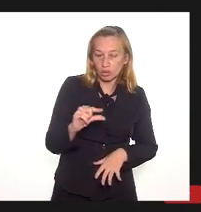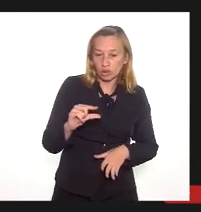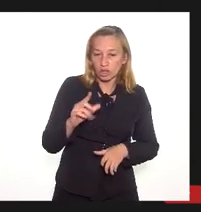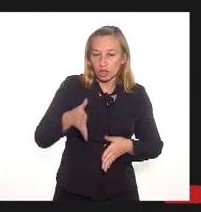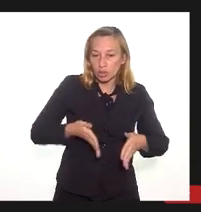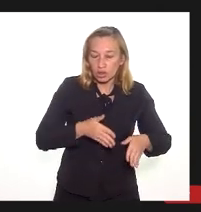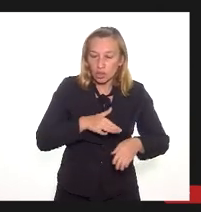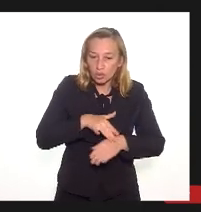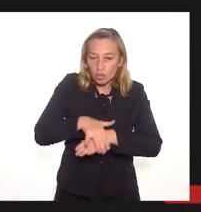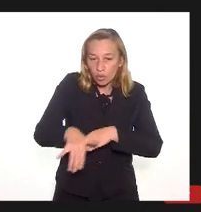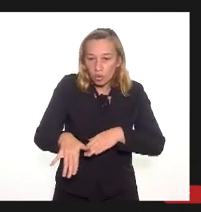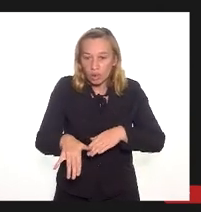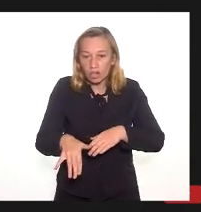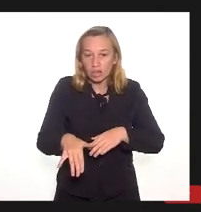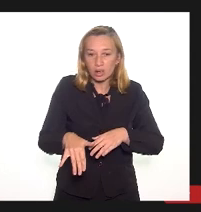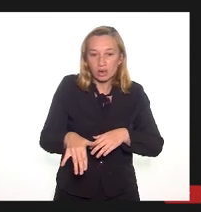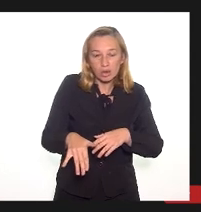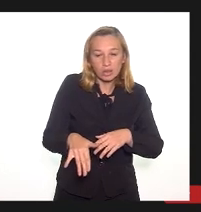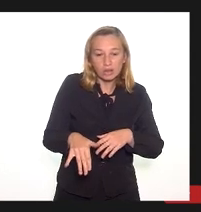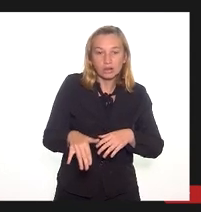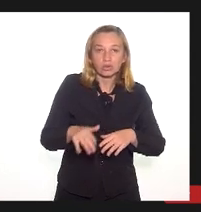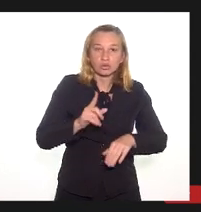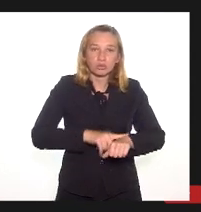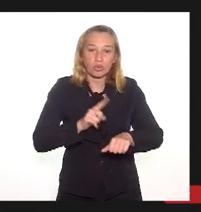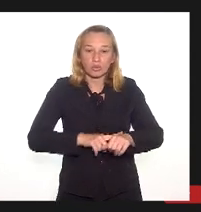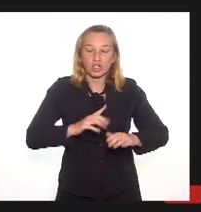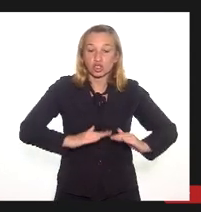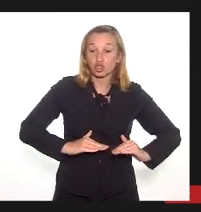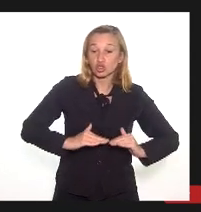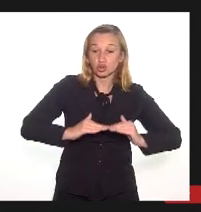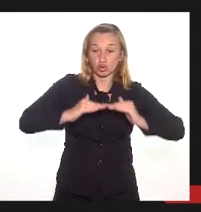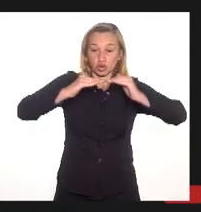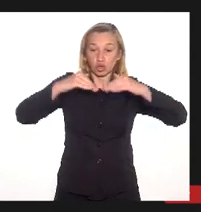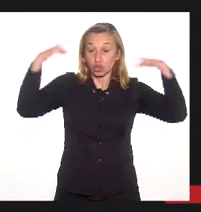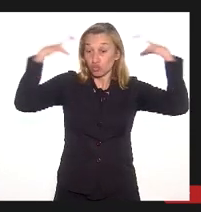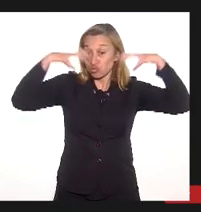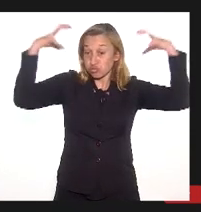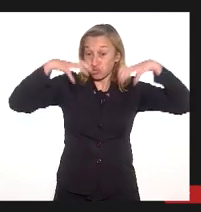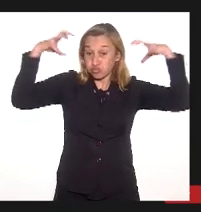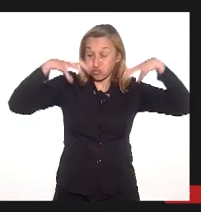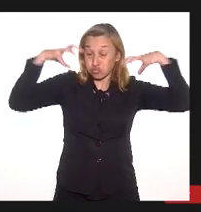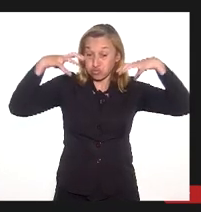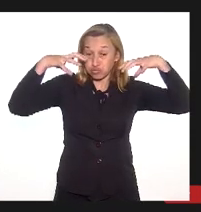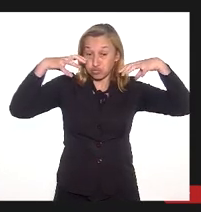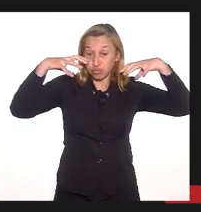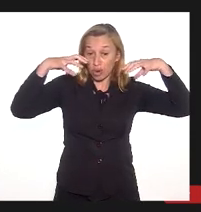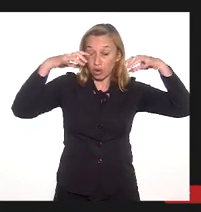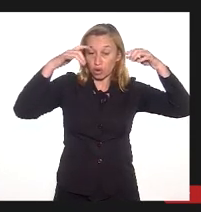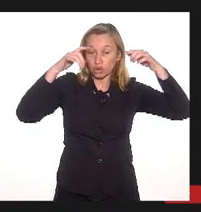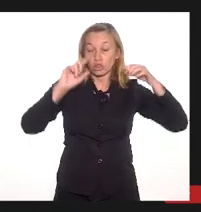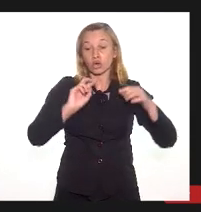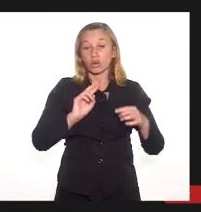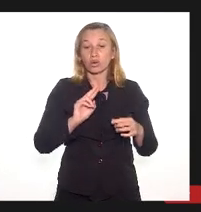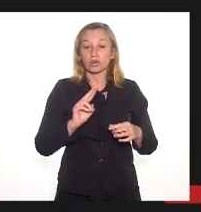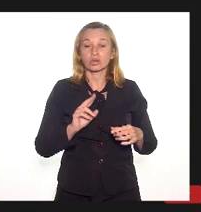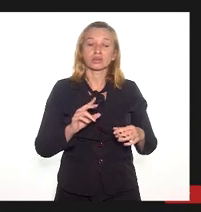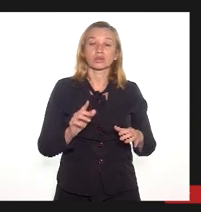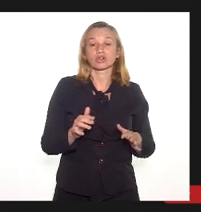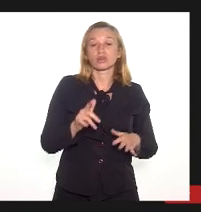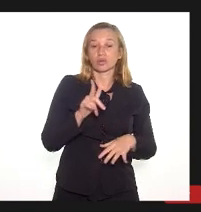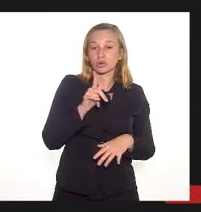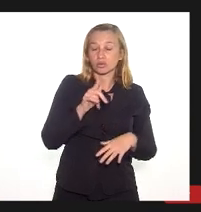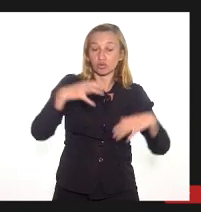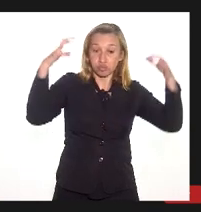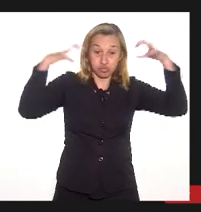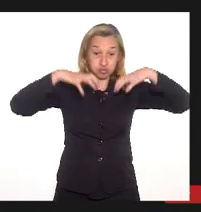quando não é época de chuva, de cheia, menos água, menos vazão. O leito maior, quando vem as chuvas,